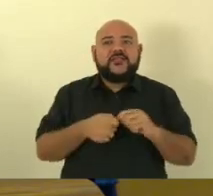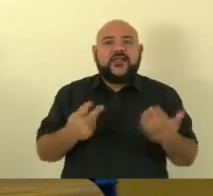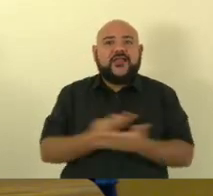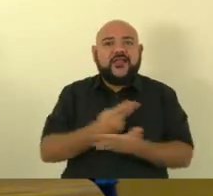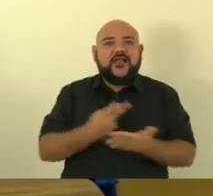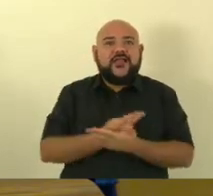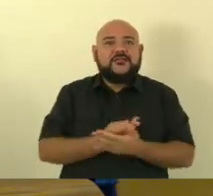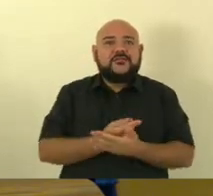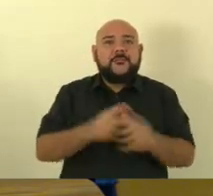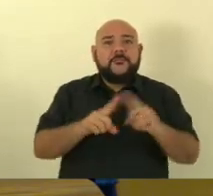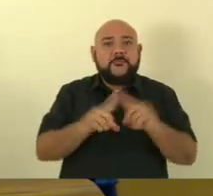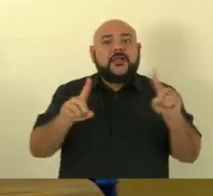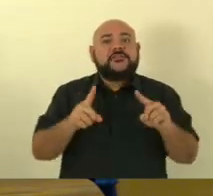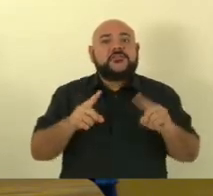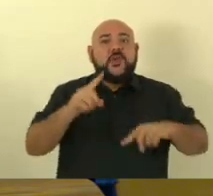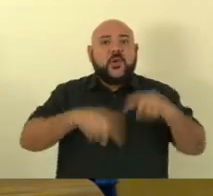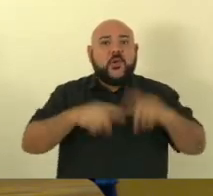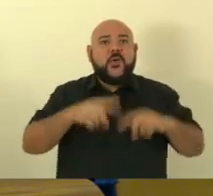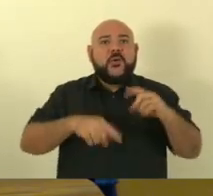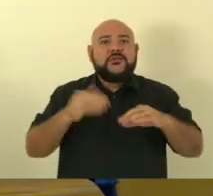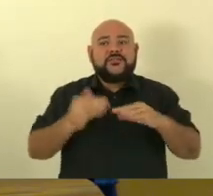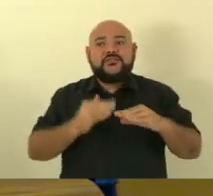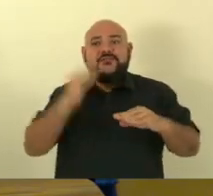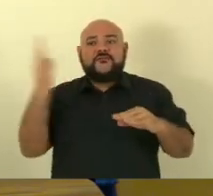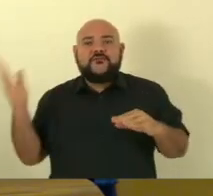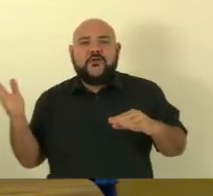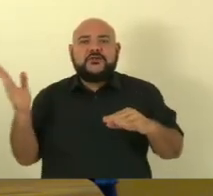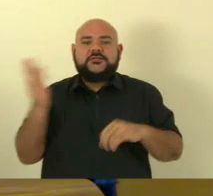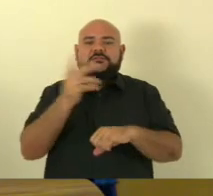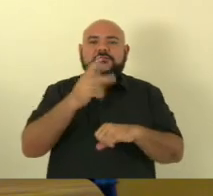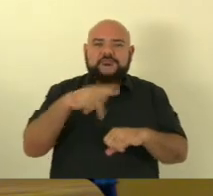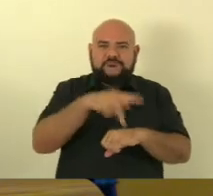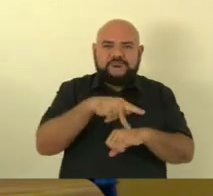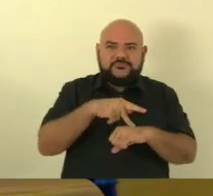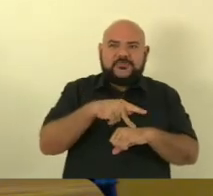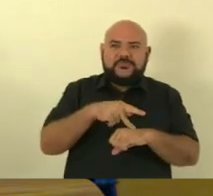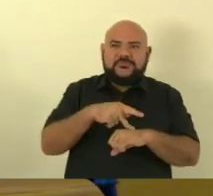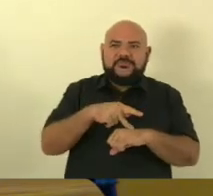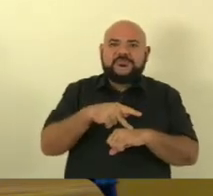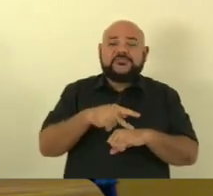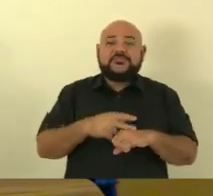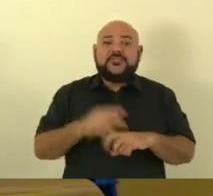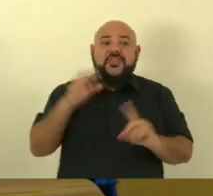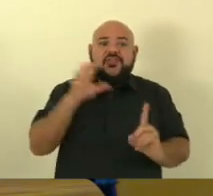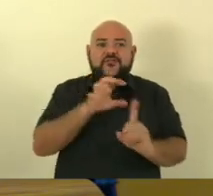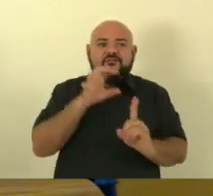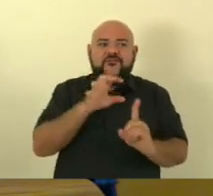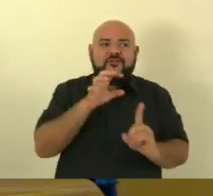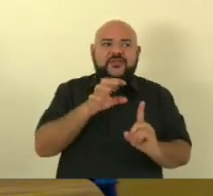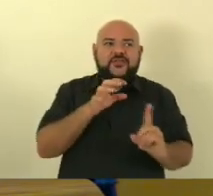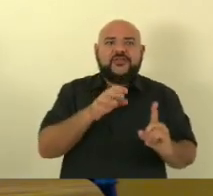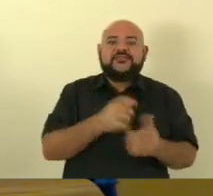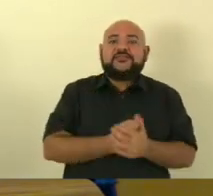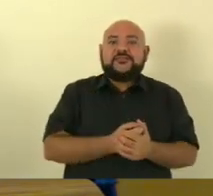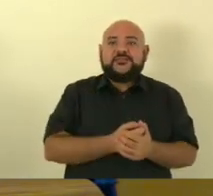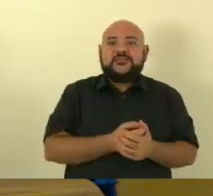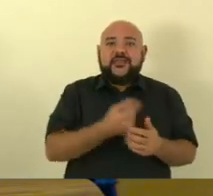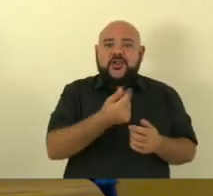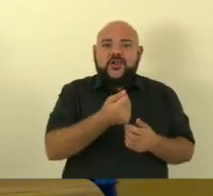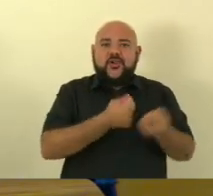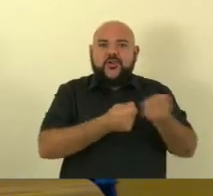deram a segurança econômica para que agora o país possa sim começar a diminuir os seus juros